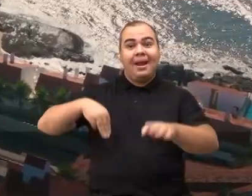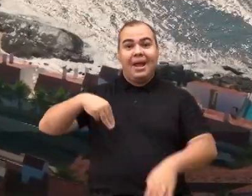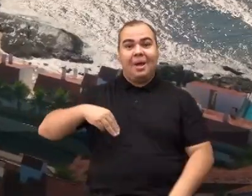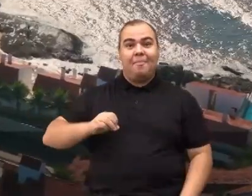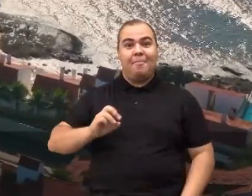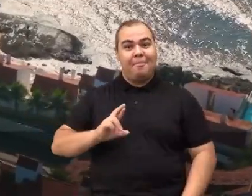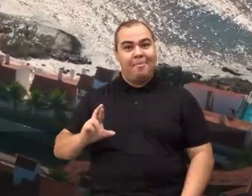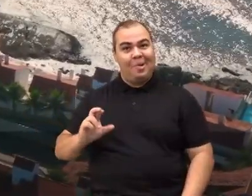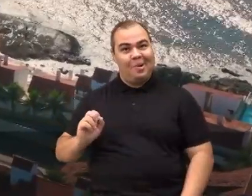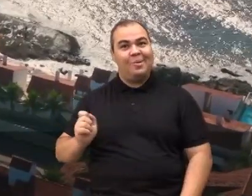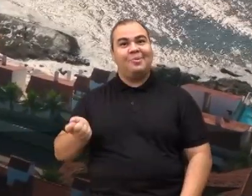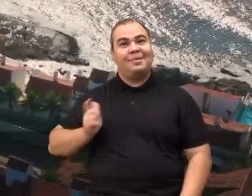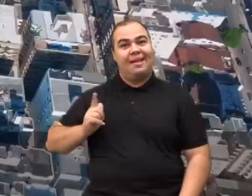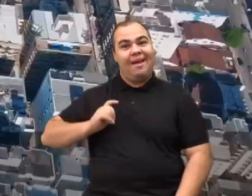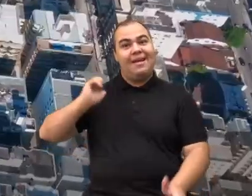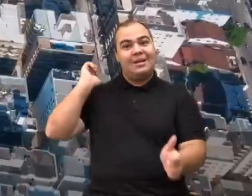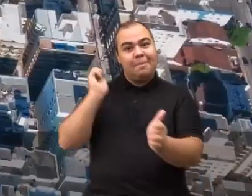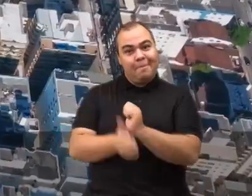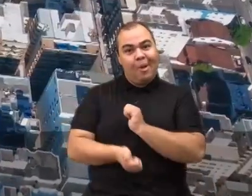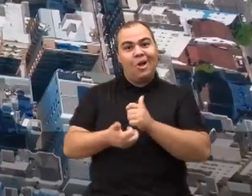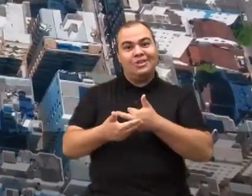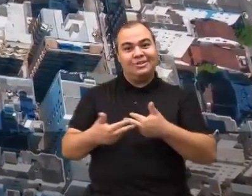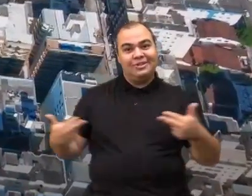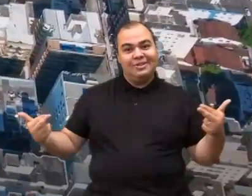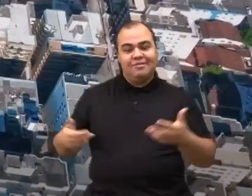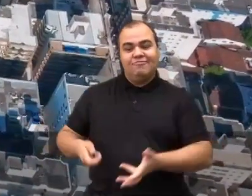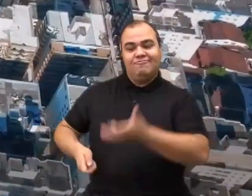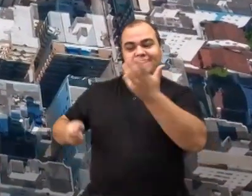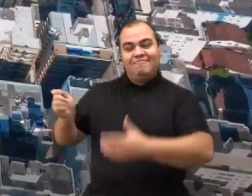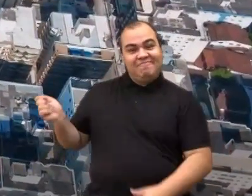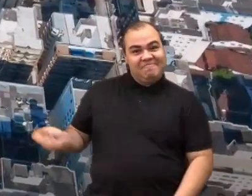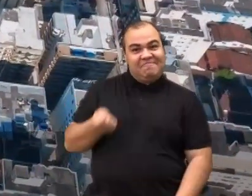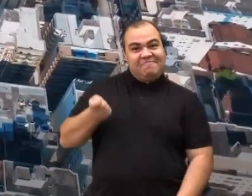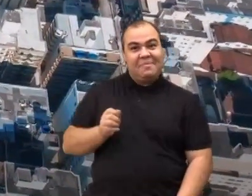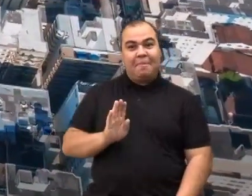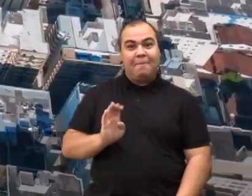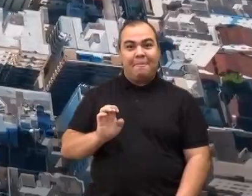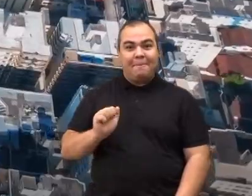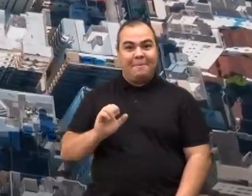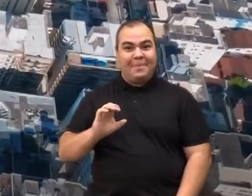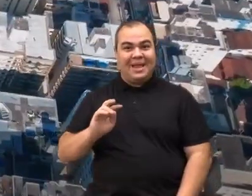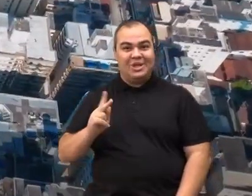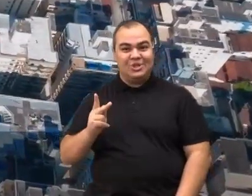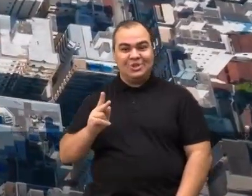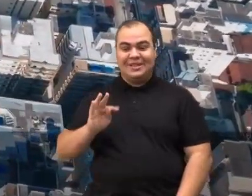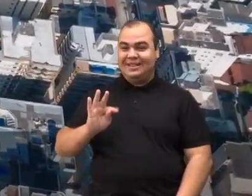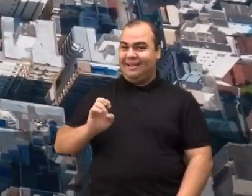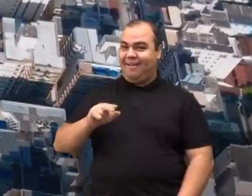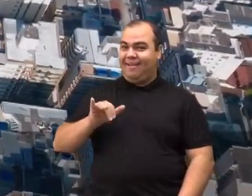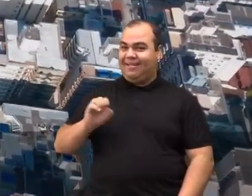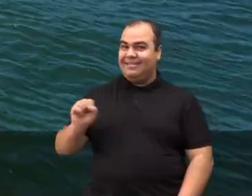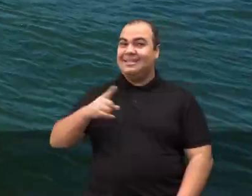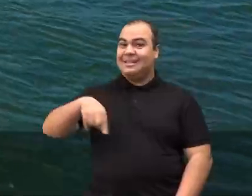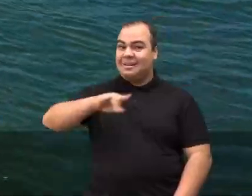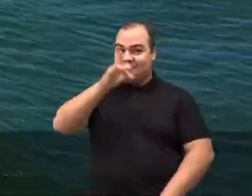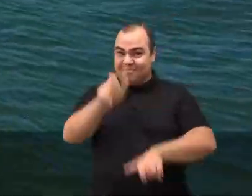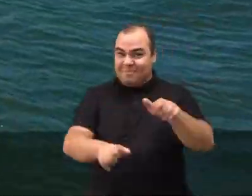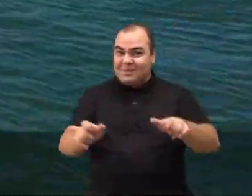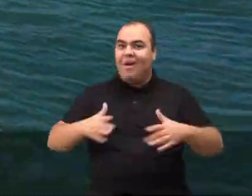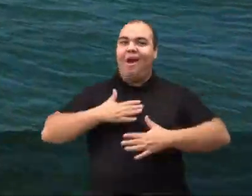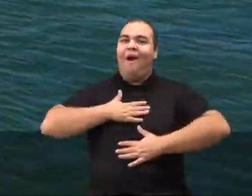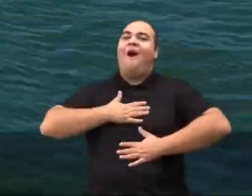Morro, também estão os esportes. O beat tênis é uma das modalidades favoritas de seus frequentadores.